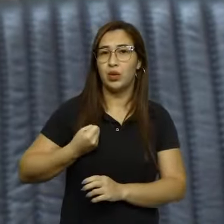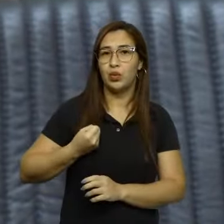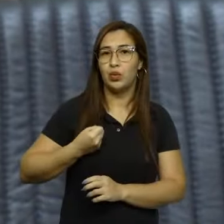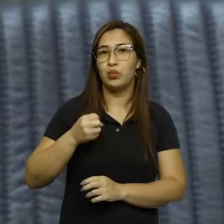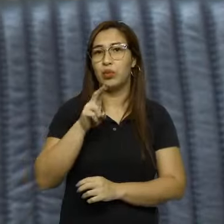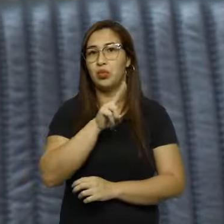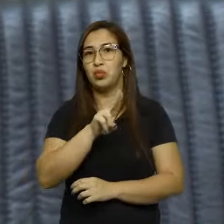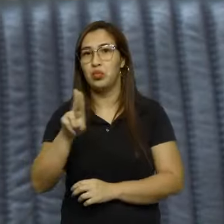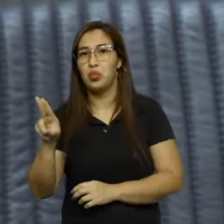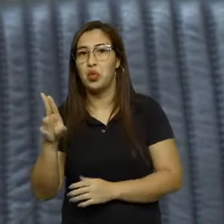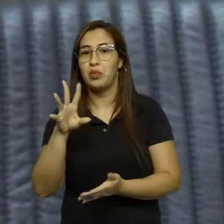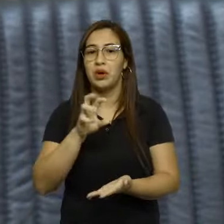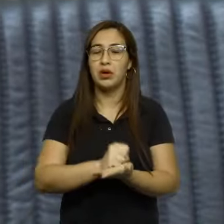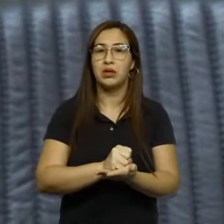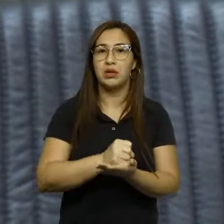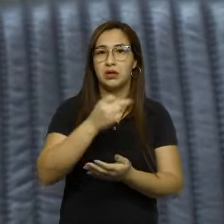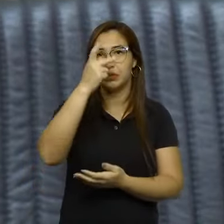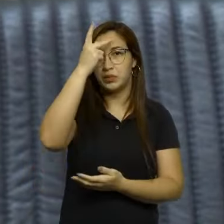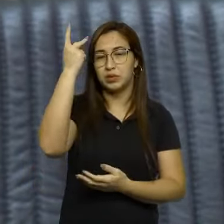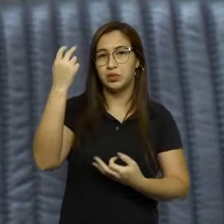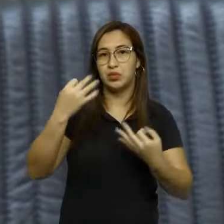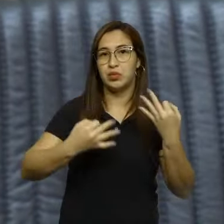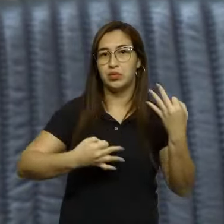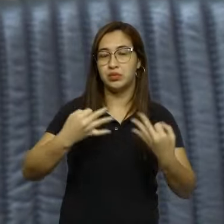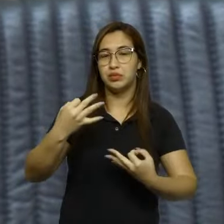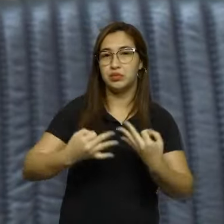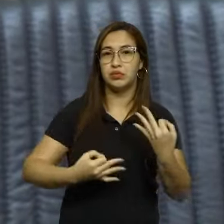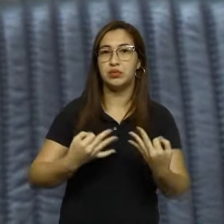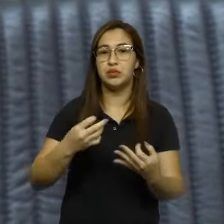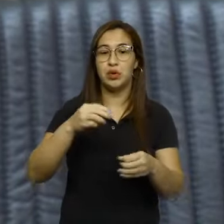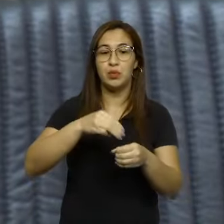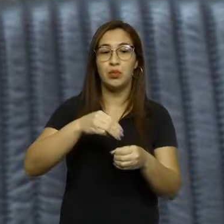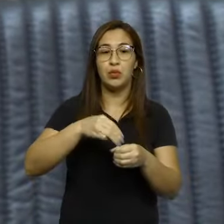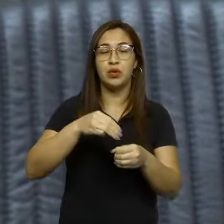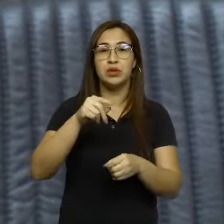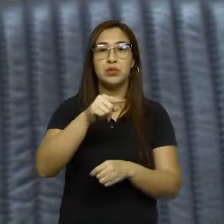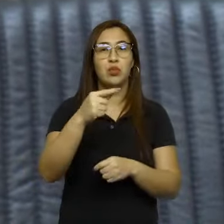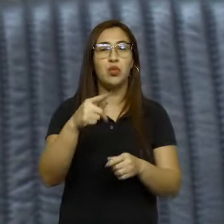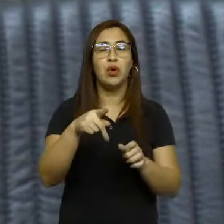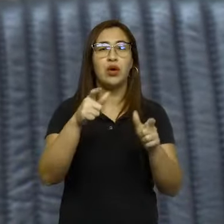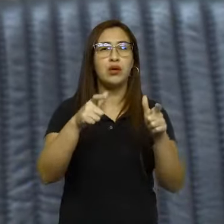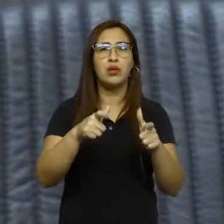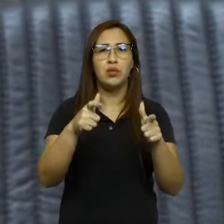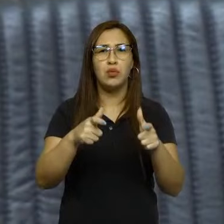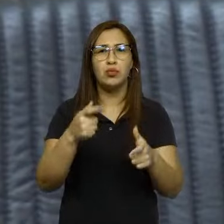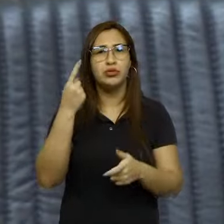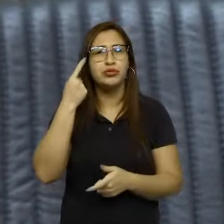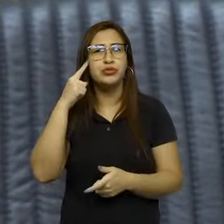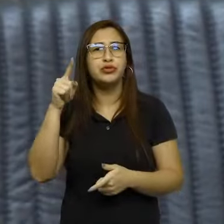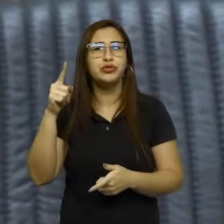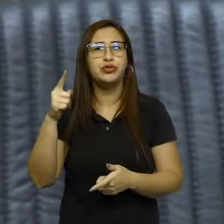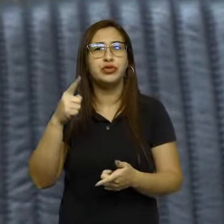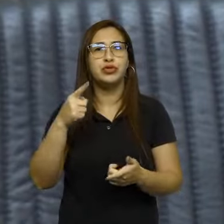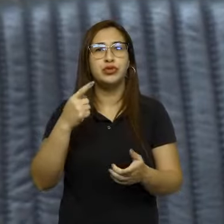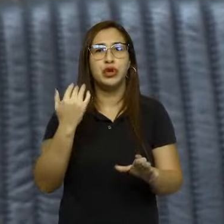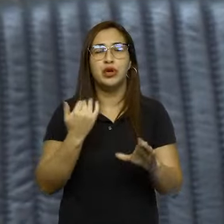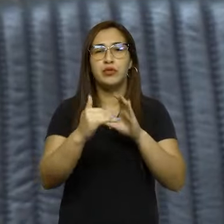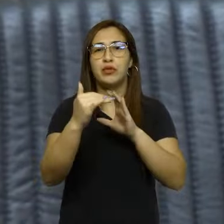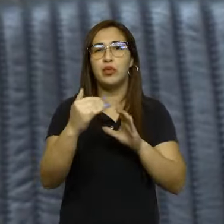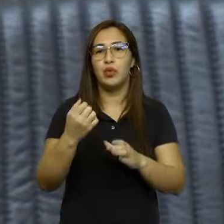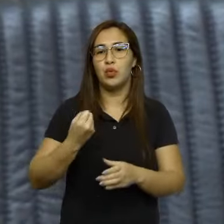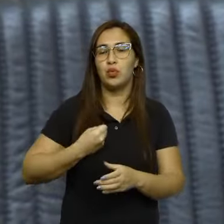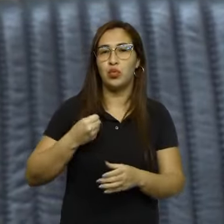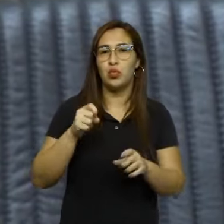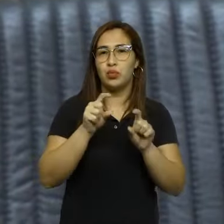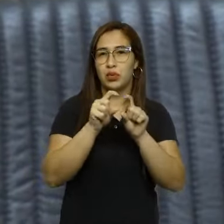Pessoa Jurídica, o município do fornecedor, a data de emissão, o número, série, valor, a natureza da